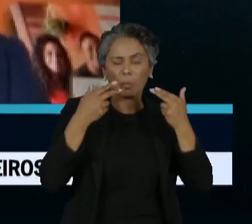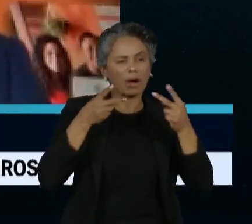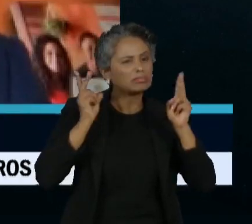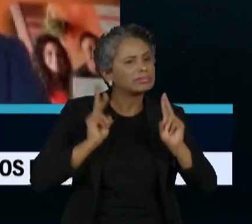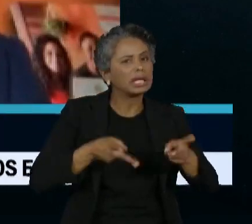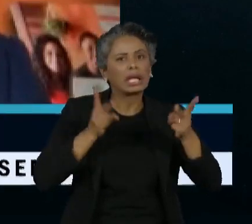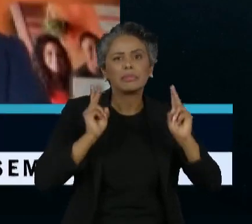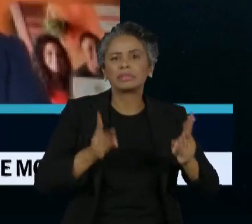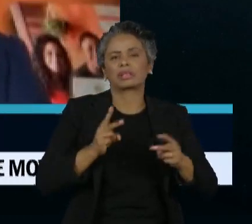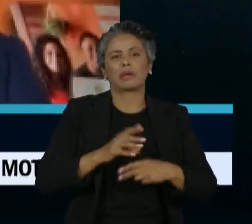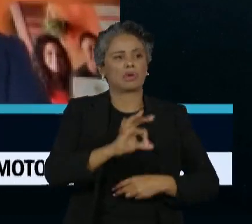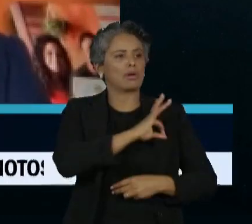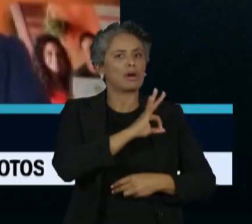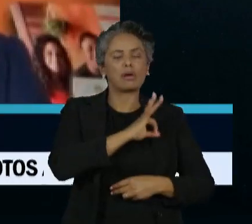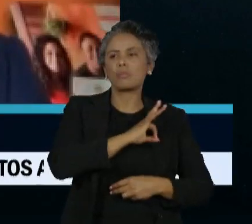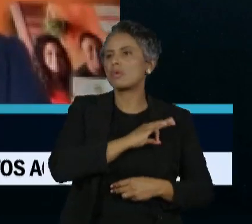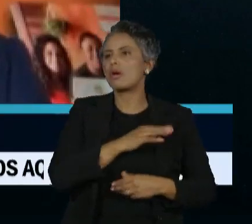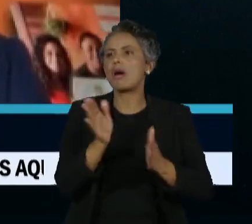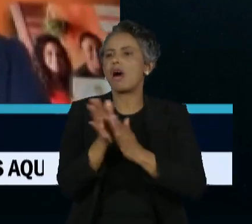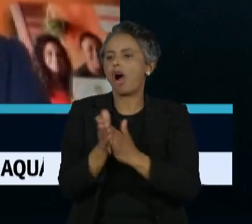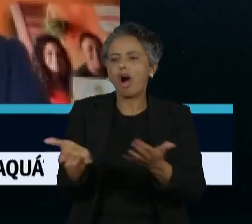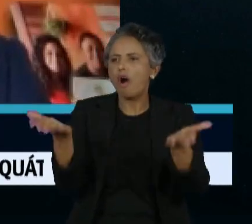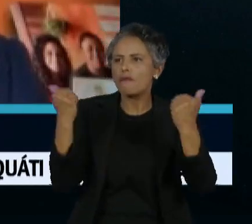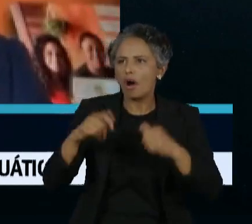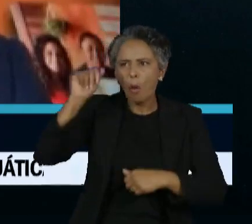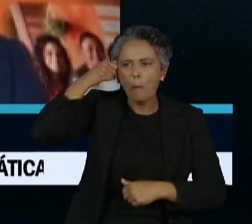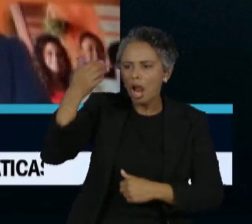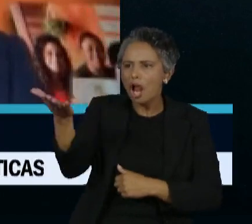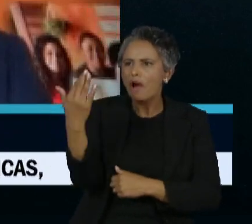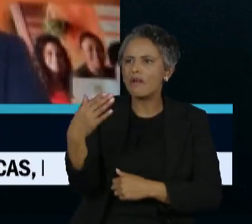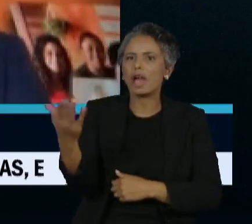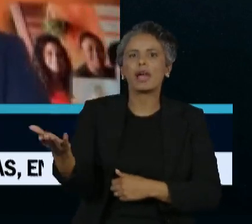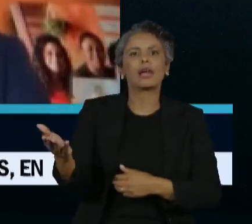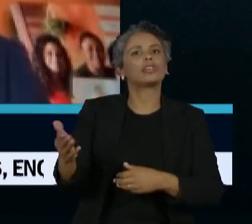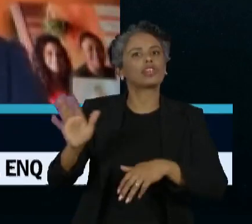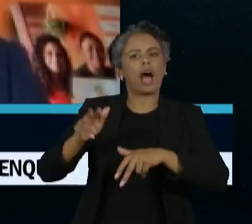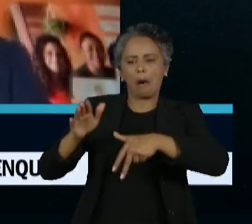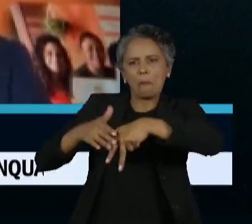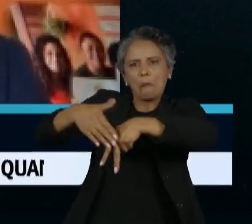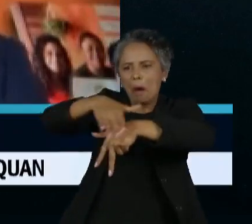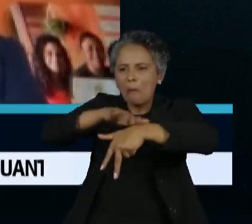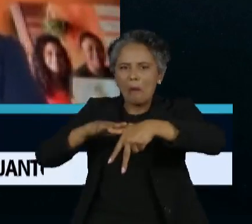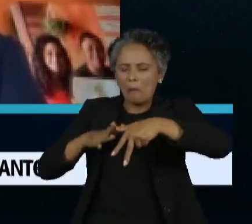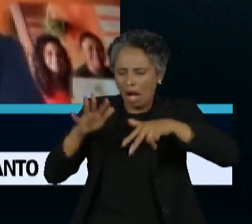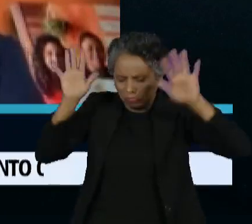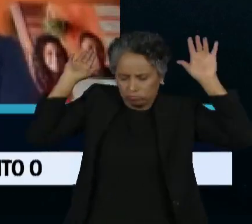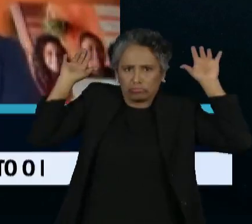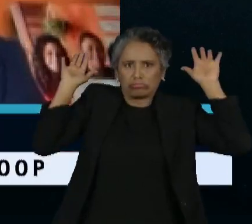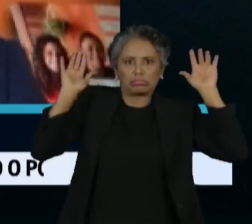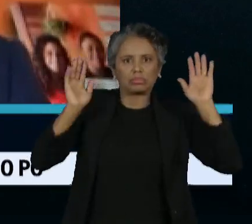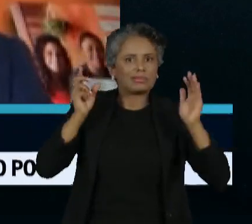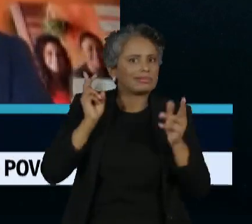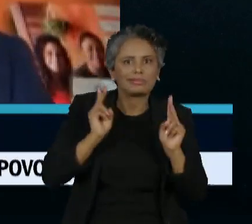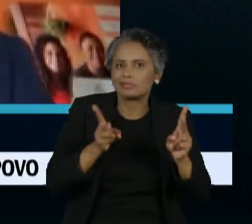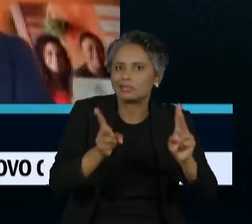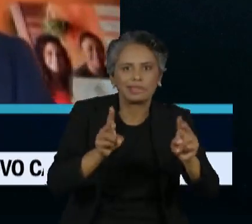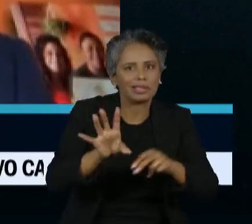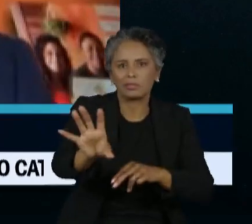começa na abordagem, né? Então, a gente sabe que a própria abordagem pode evoluir para uma outra